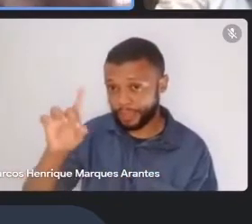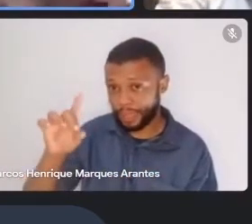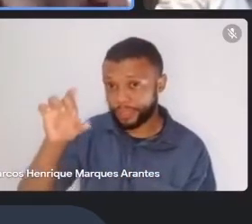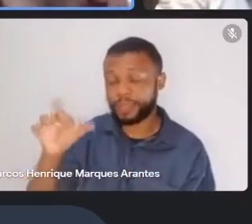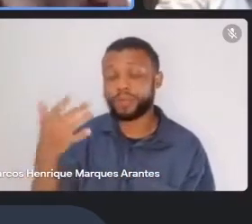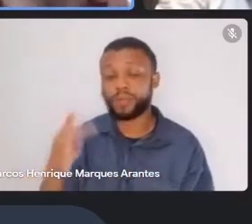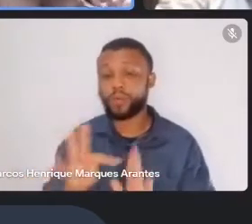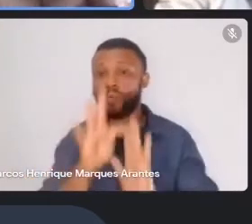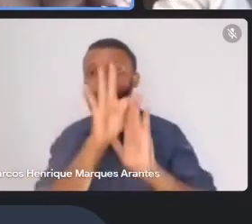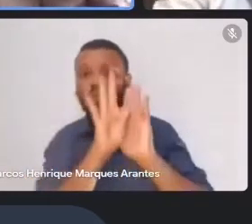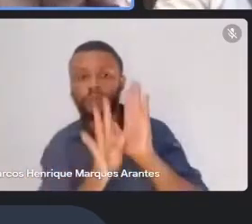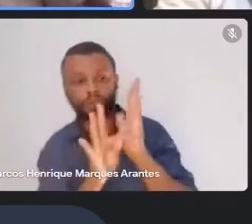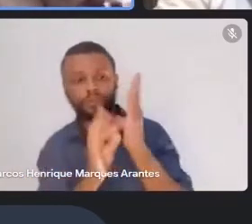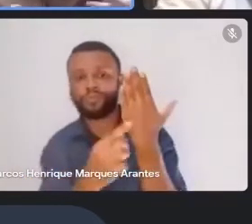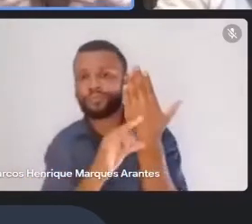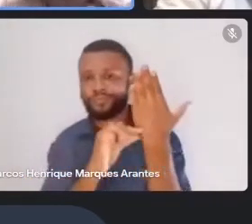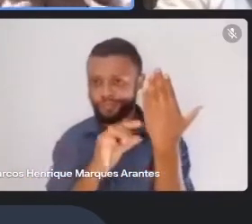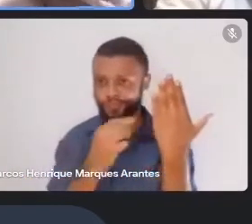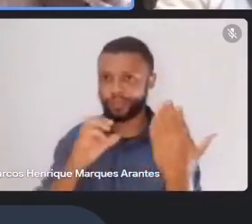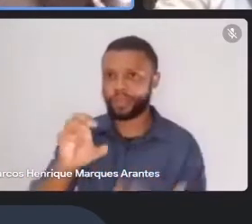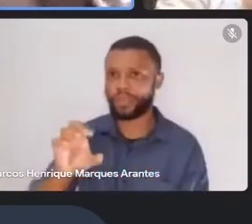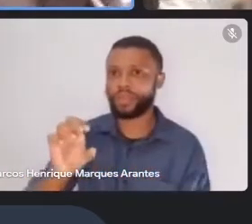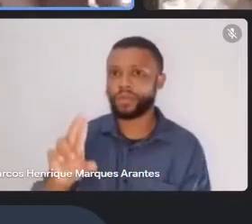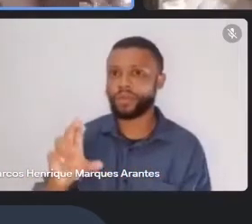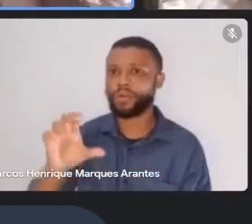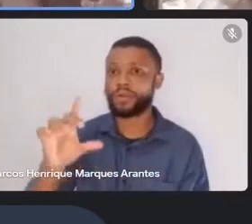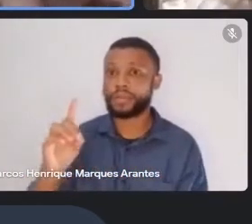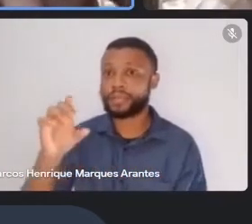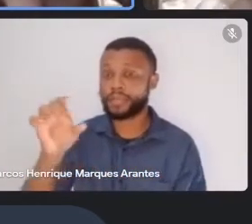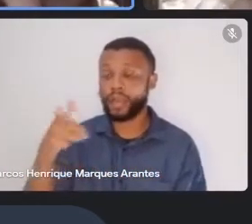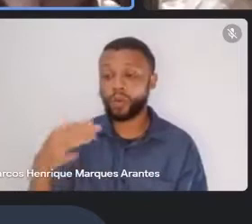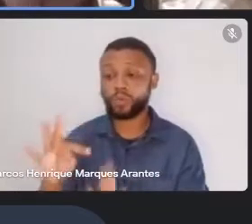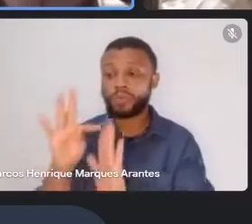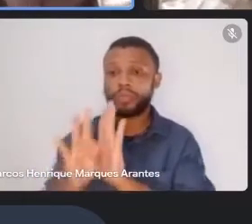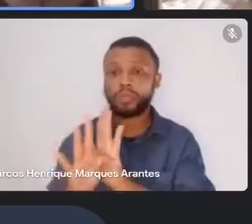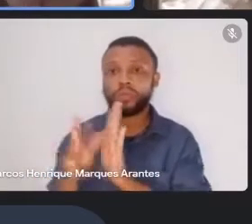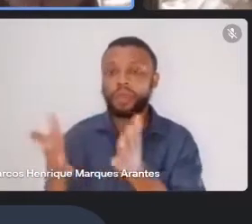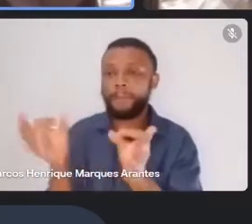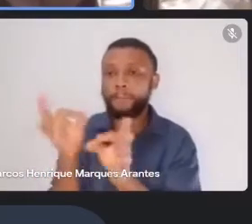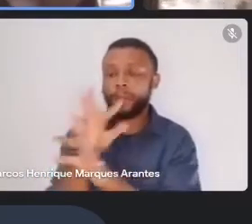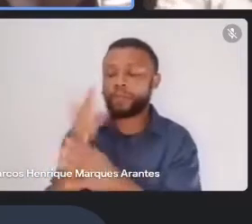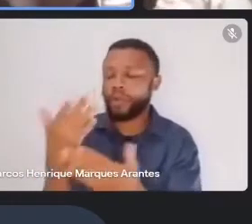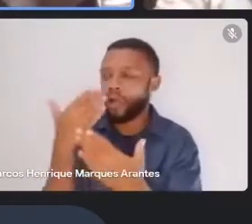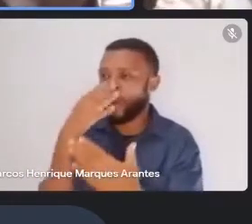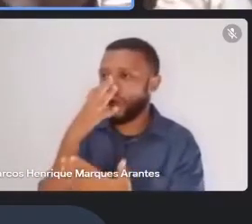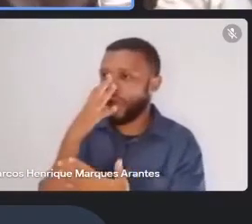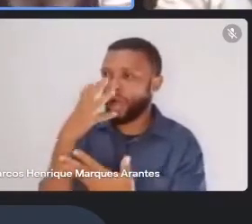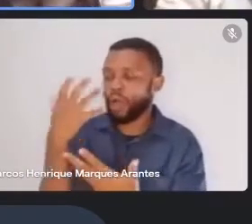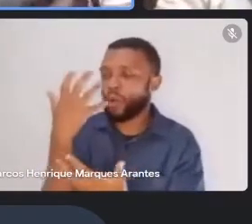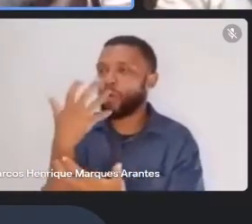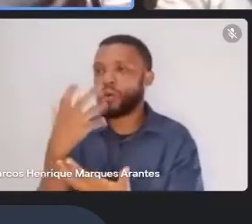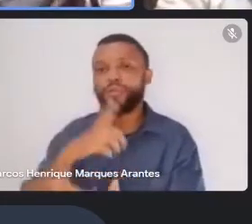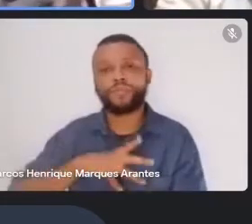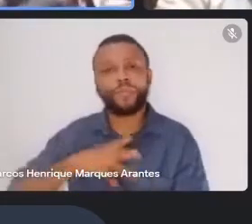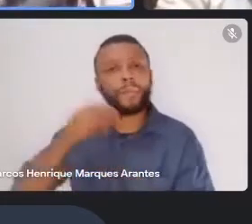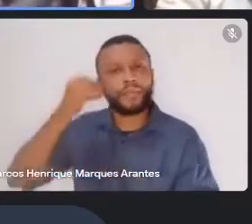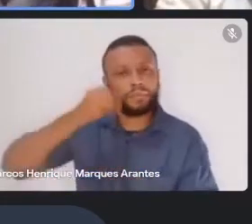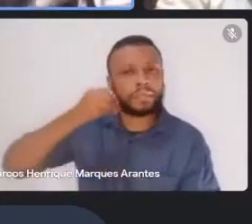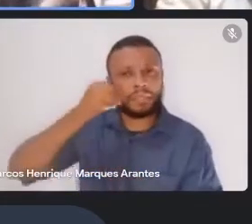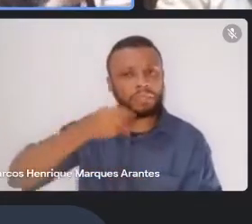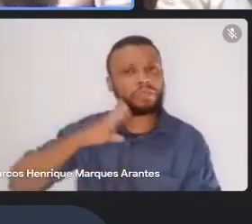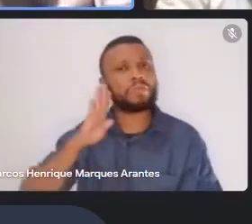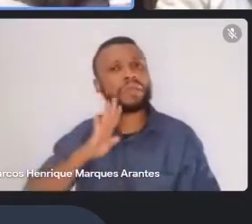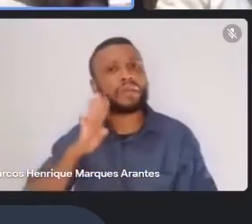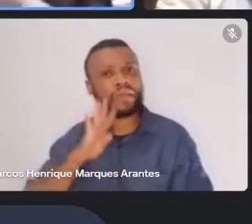para ser vocalizado, oralizado. É um texto muito retórico. Eu também já fiz uma experiência muito bacana, Regina, lá nos caminhos